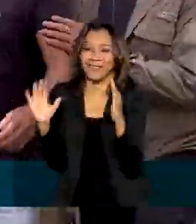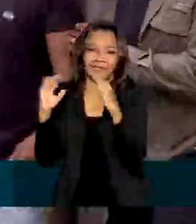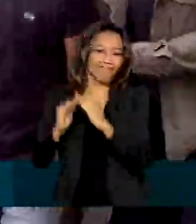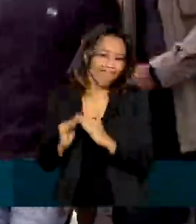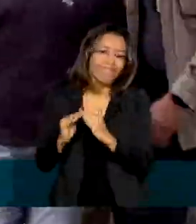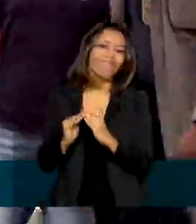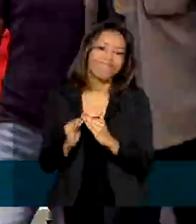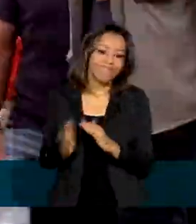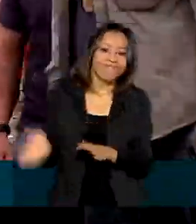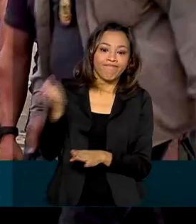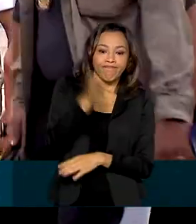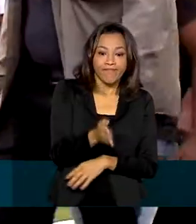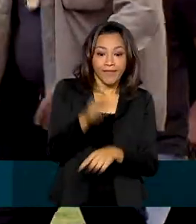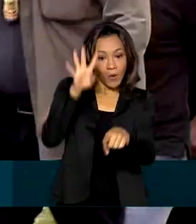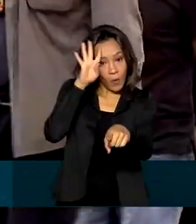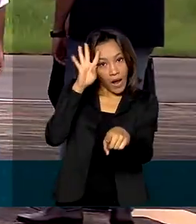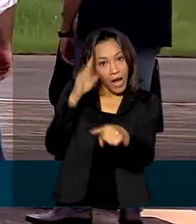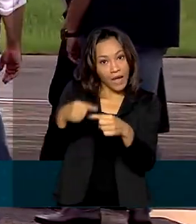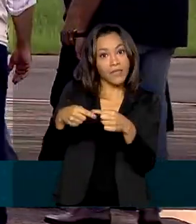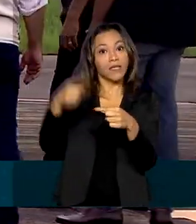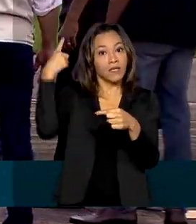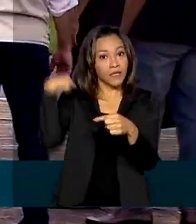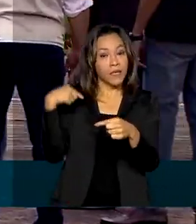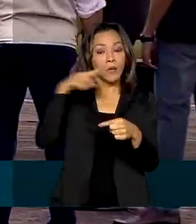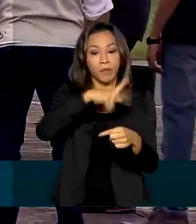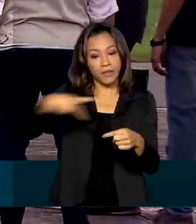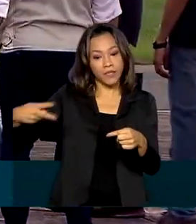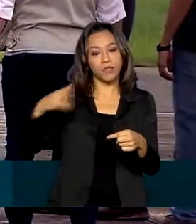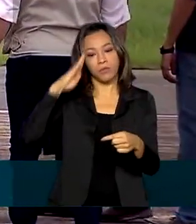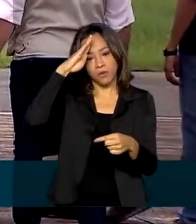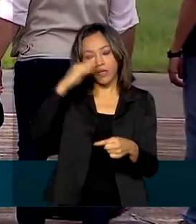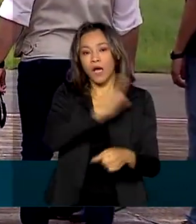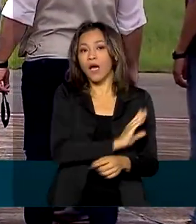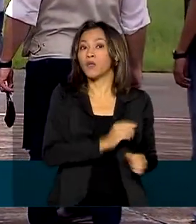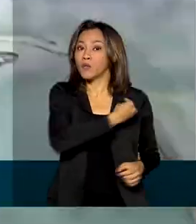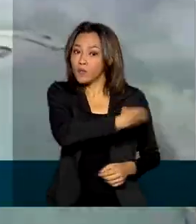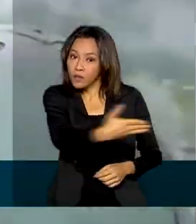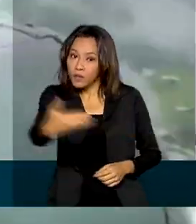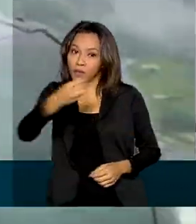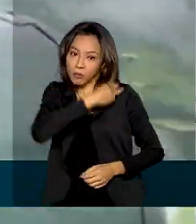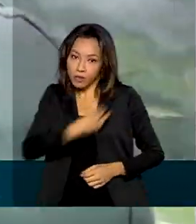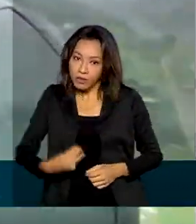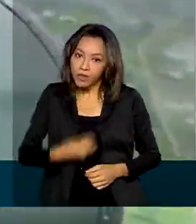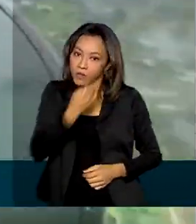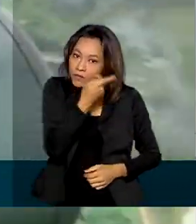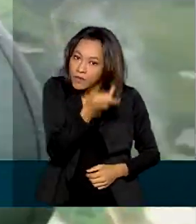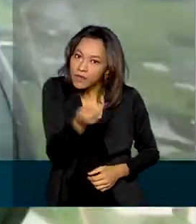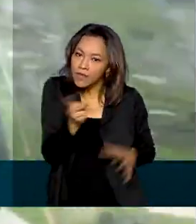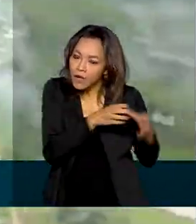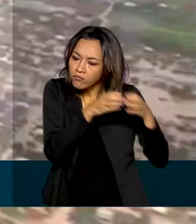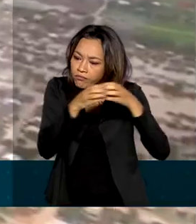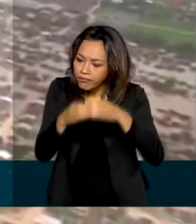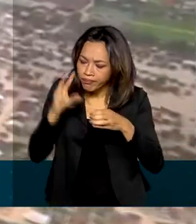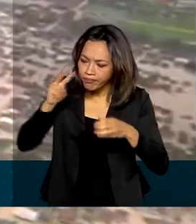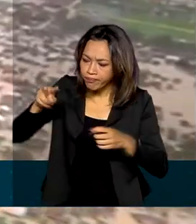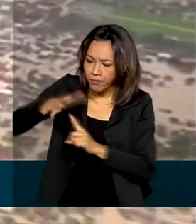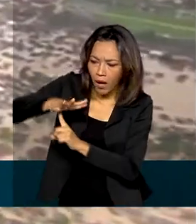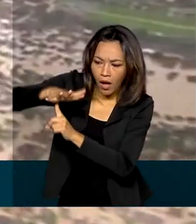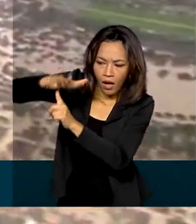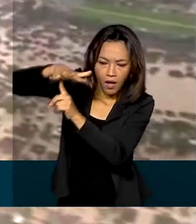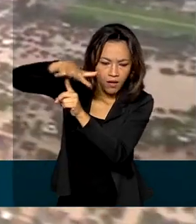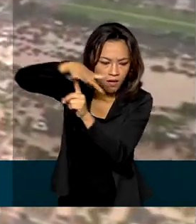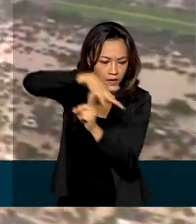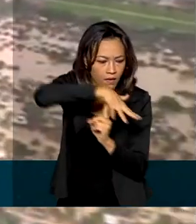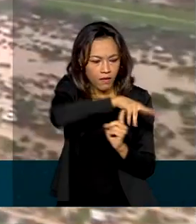Nesta quarta-feira, o presidente Jair Bolsonaro e ministros de Estado visitaram a região. Eles fizeram um sobrevoo às regiões